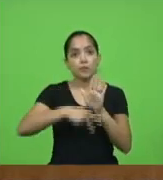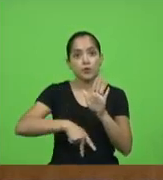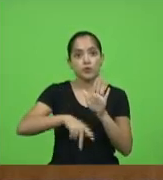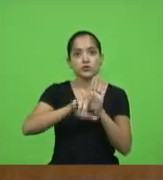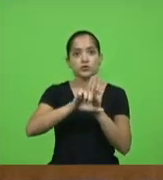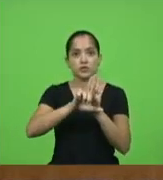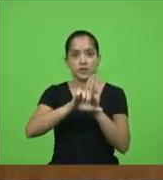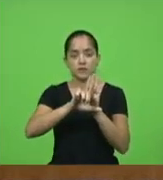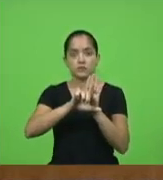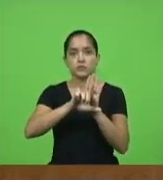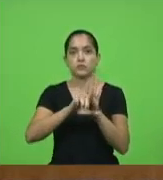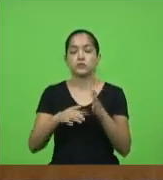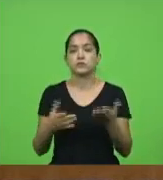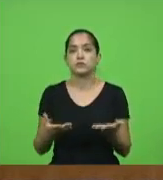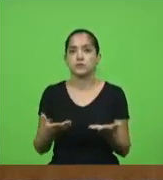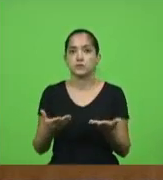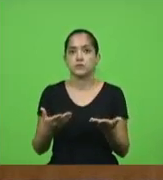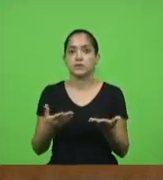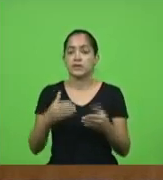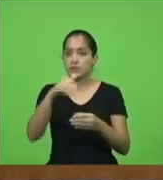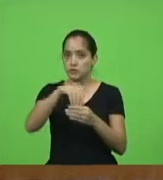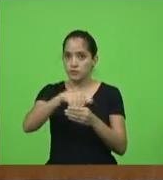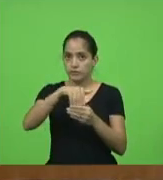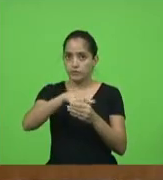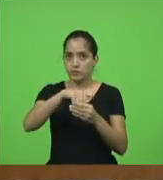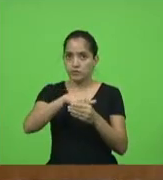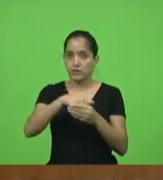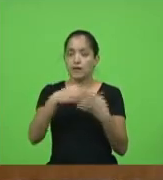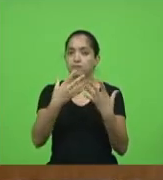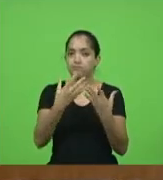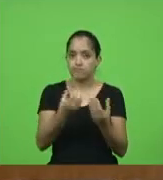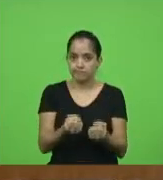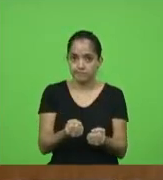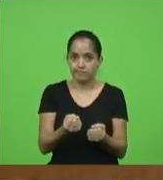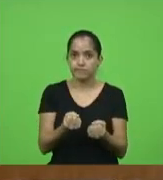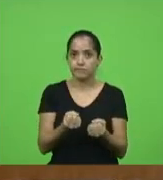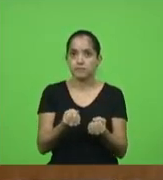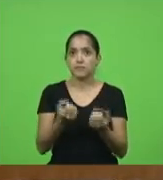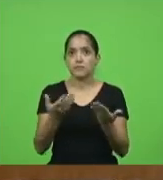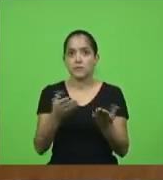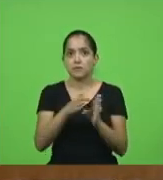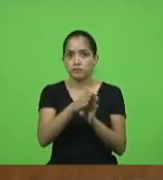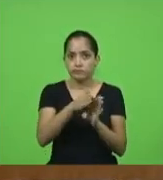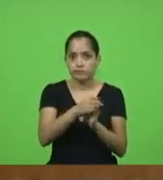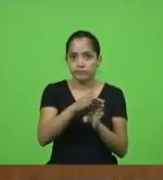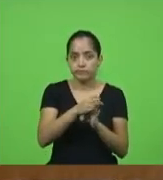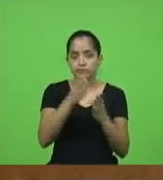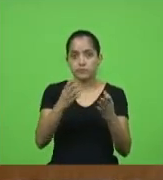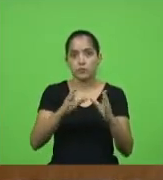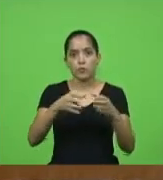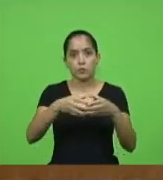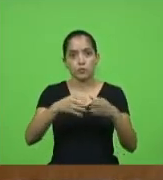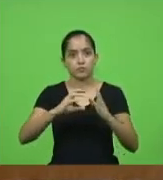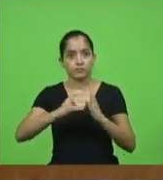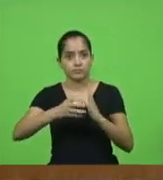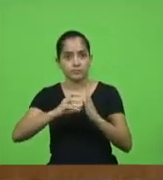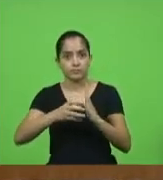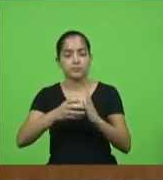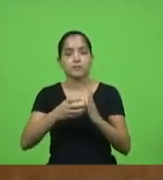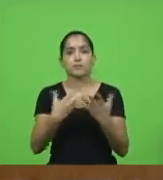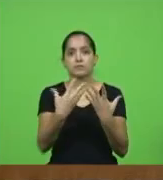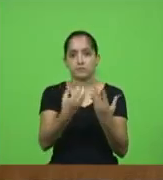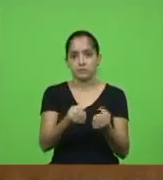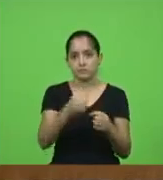tem a satisfação de votar a favor por isso também recomendo a nossa bancada do mdb o voto favorável